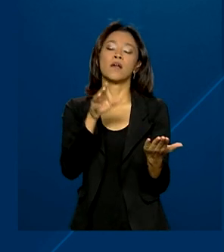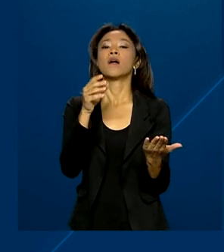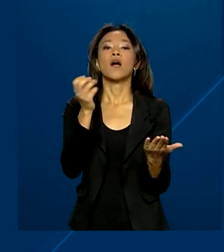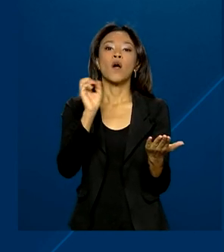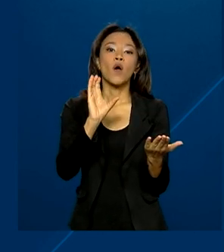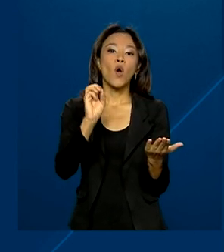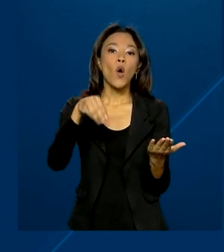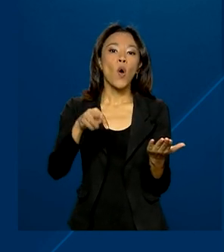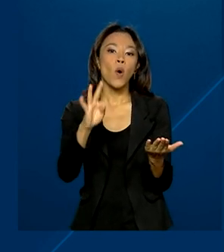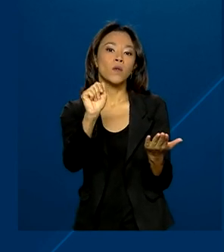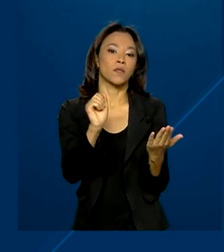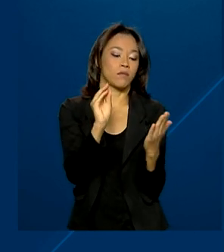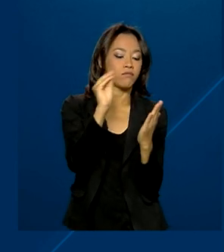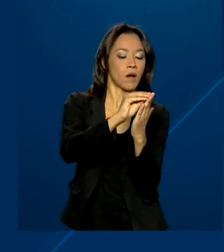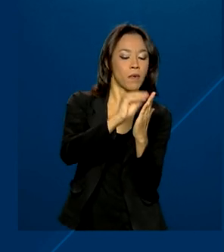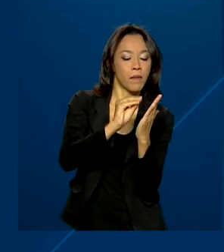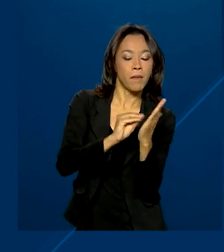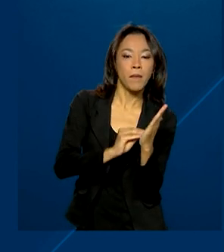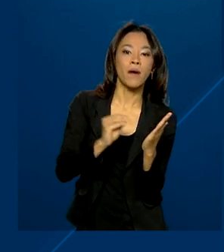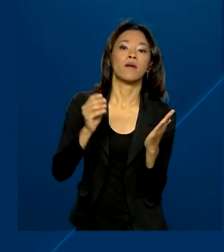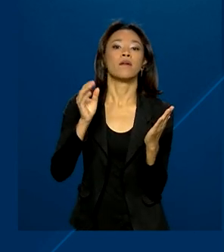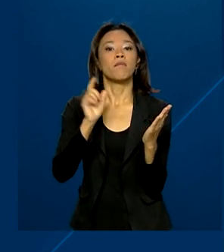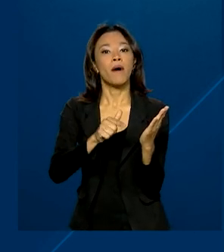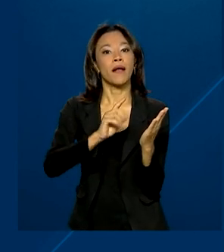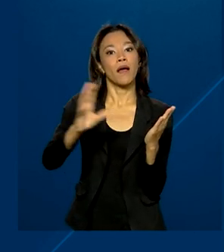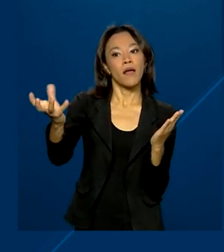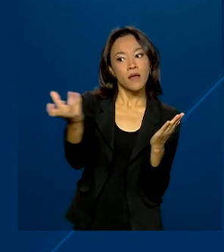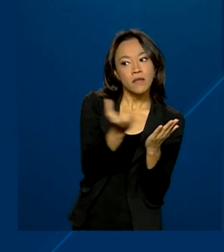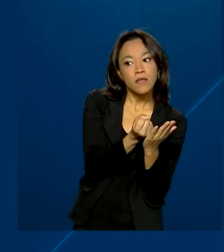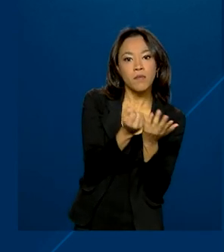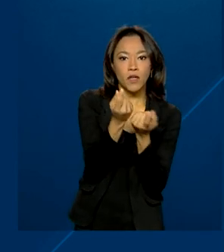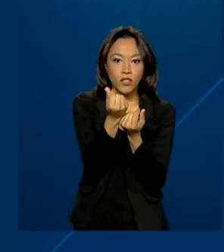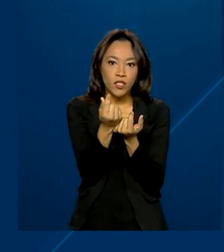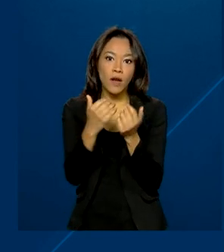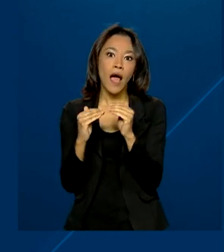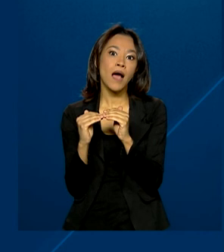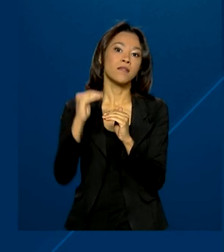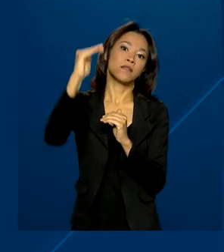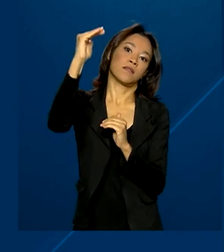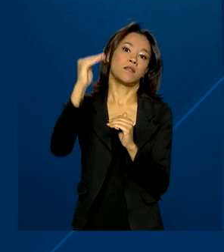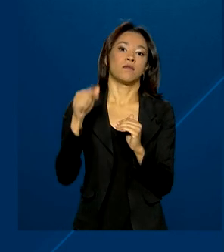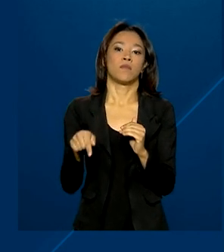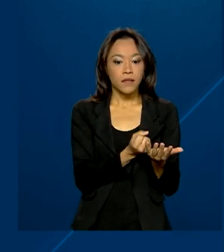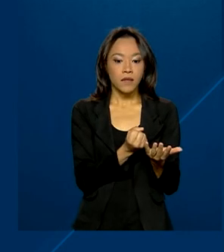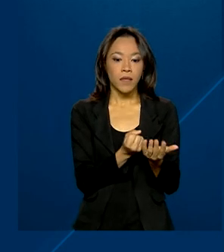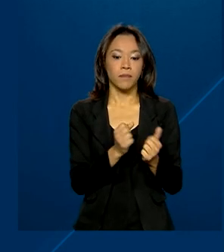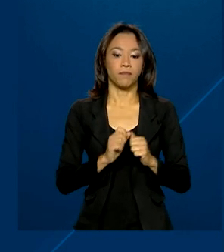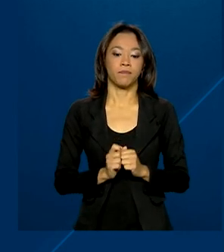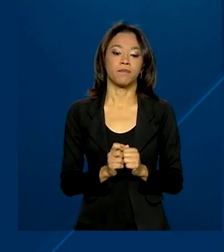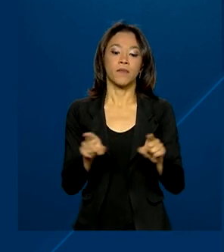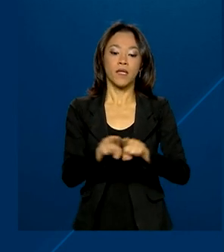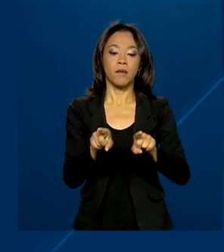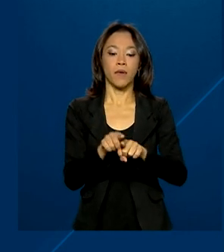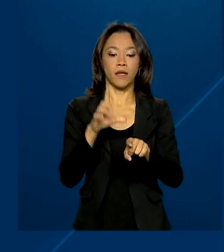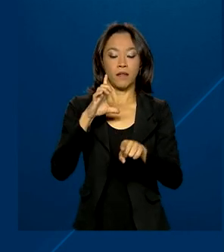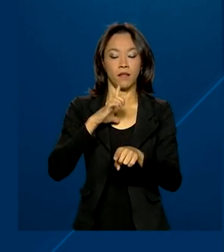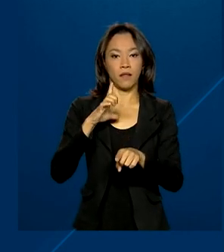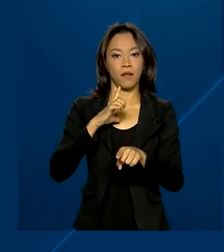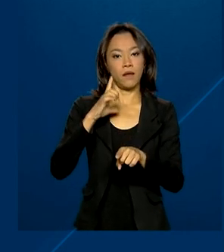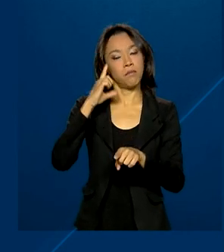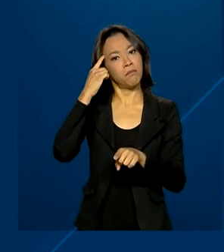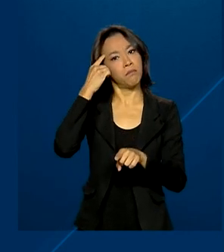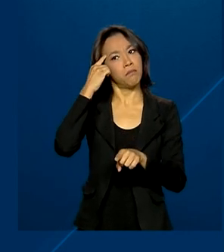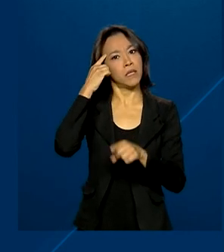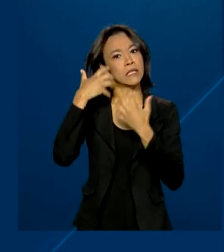de depósitos ou de pagamento pré-pagas para receber valores acima do máximo estabelecido. Além disso, pensando nas